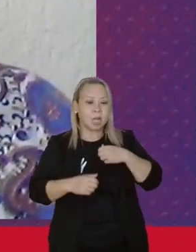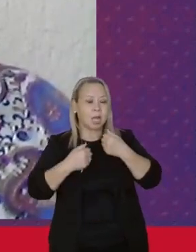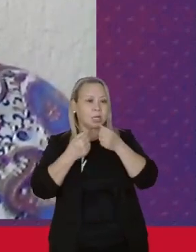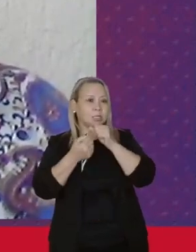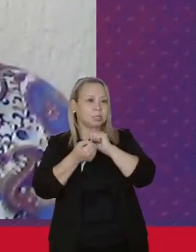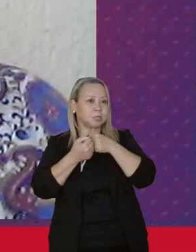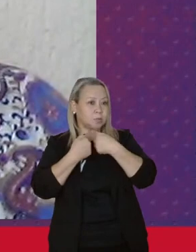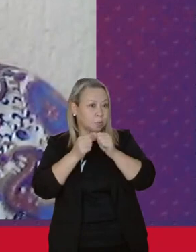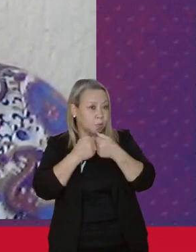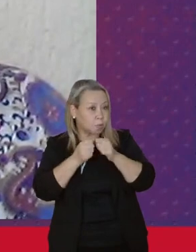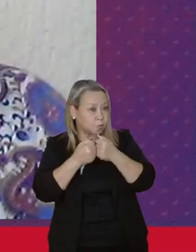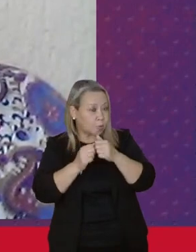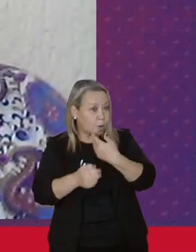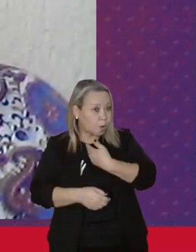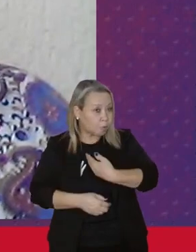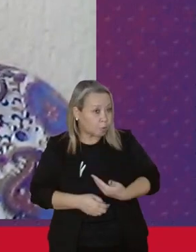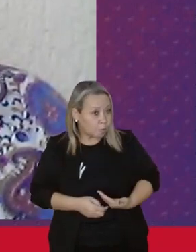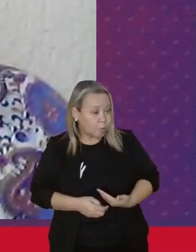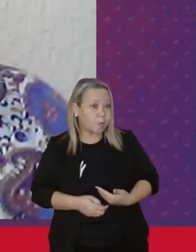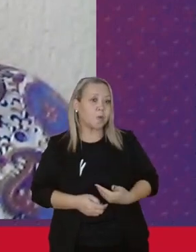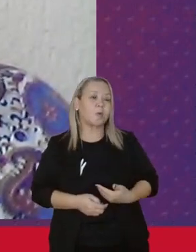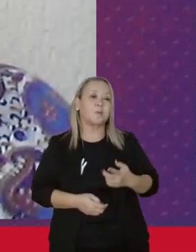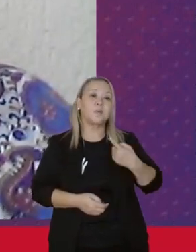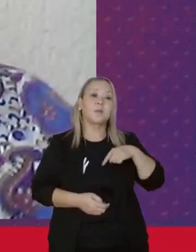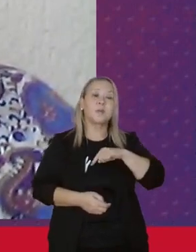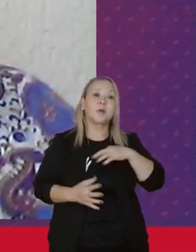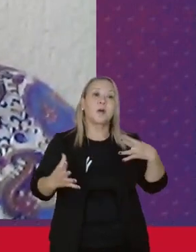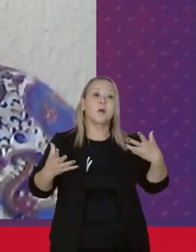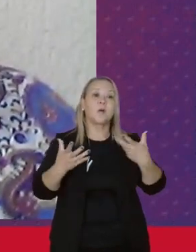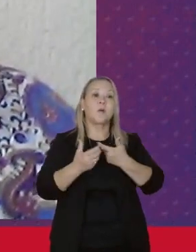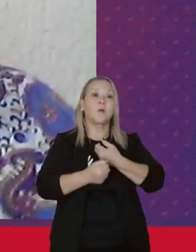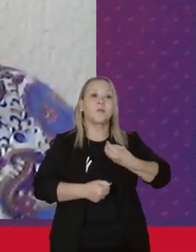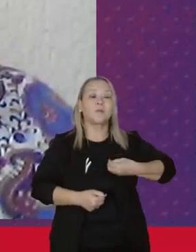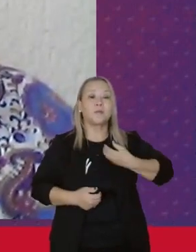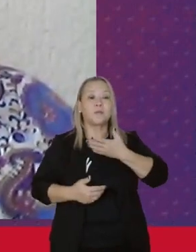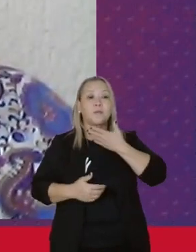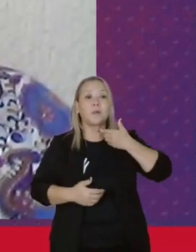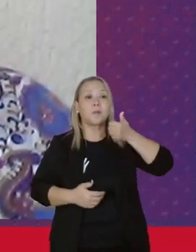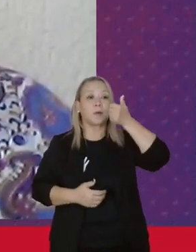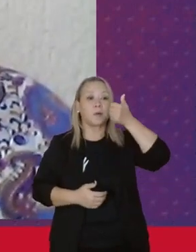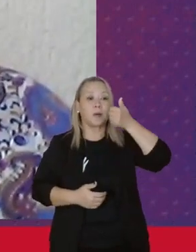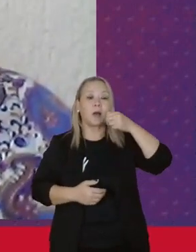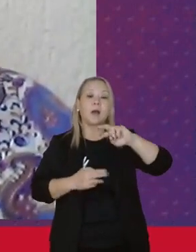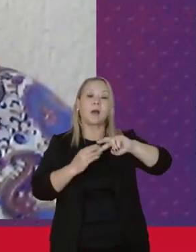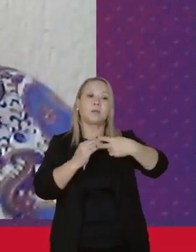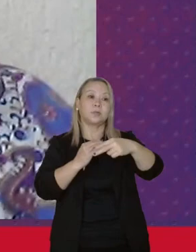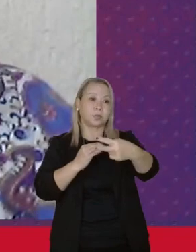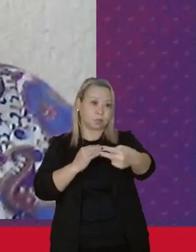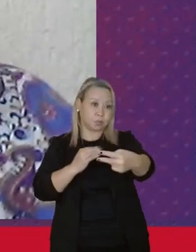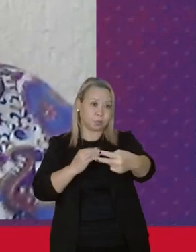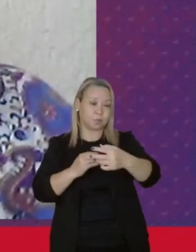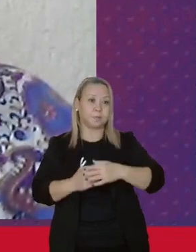público, a nossa qualidade de vida vai melhorar e, consequentemente,